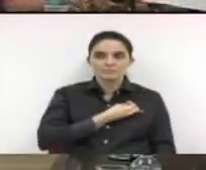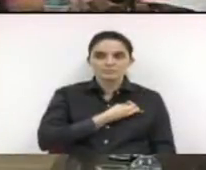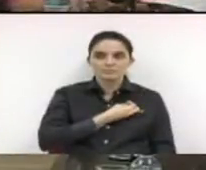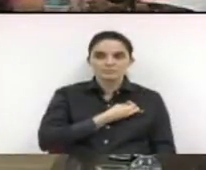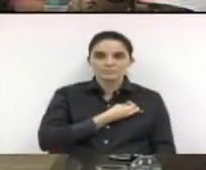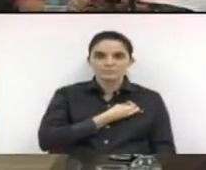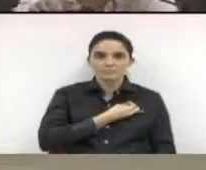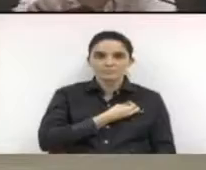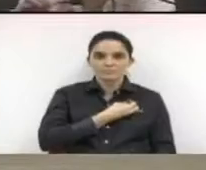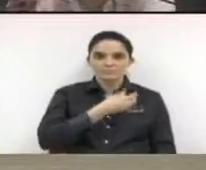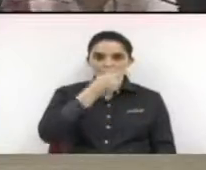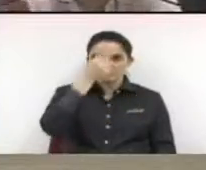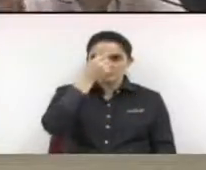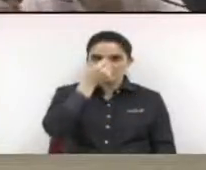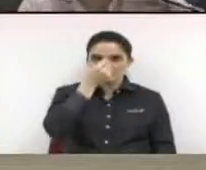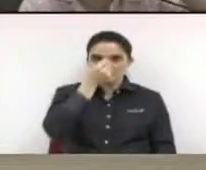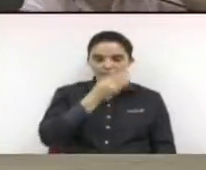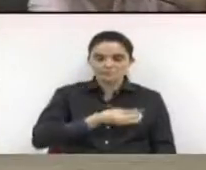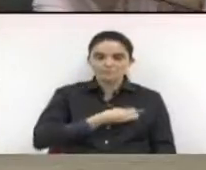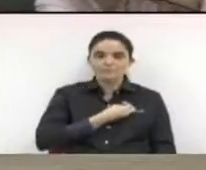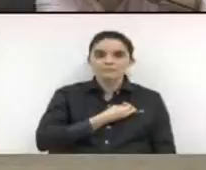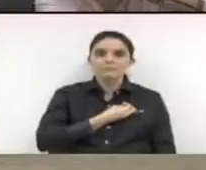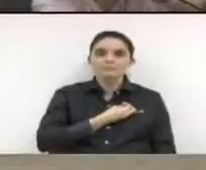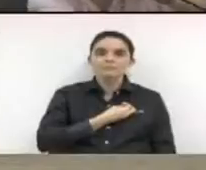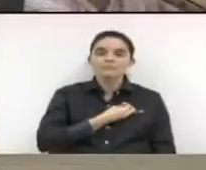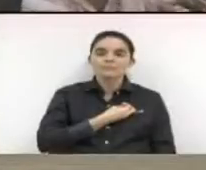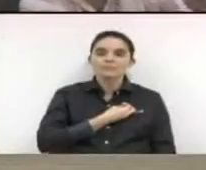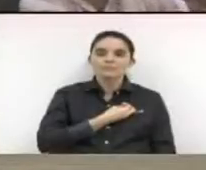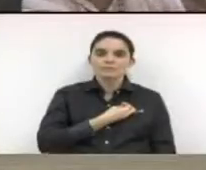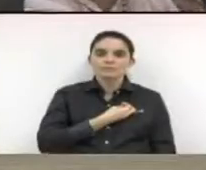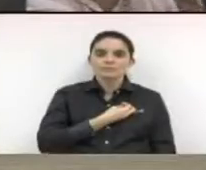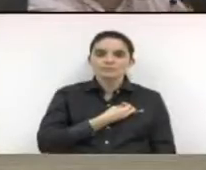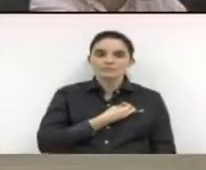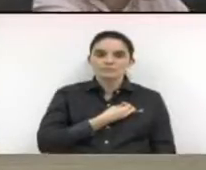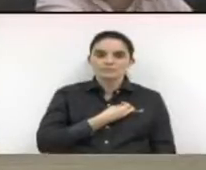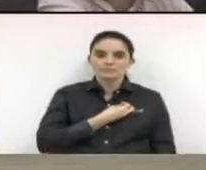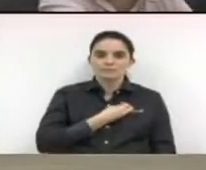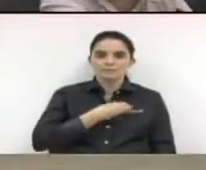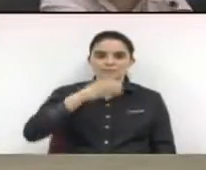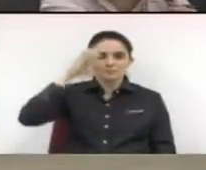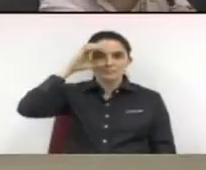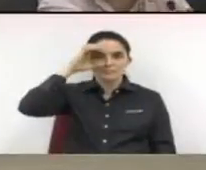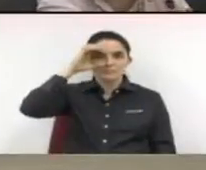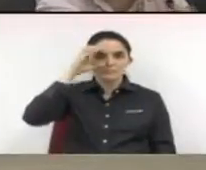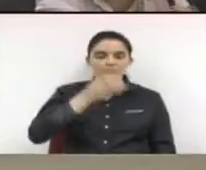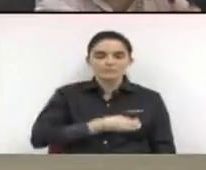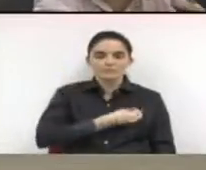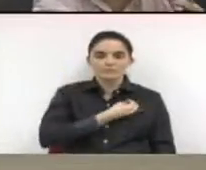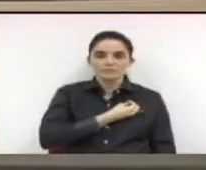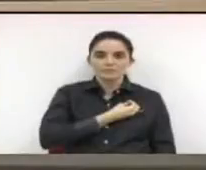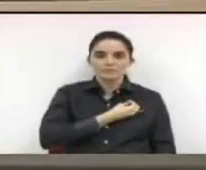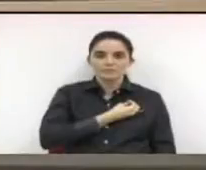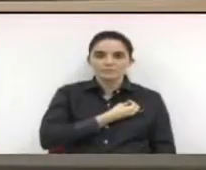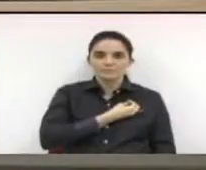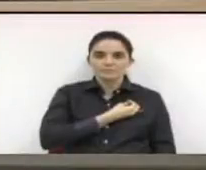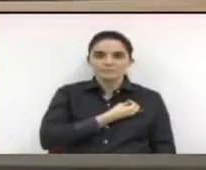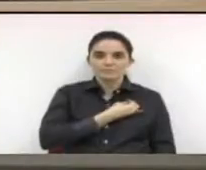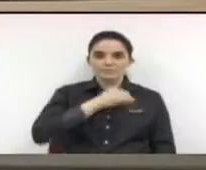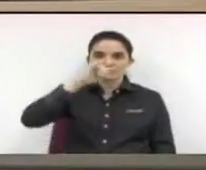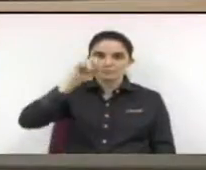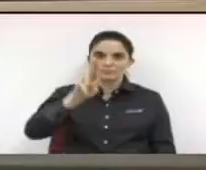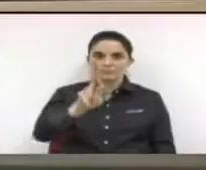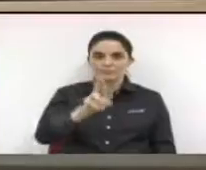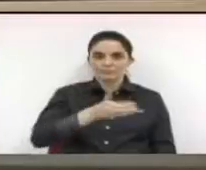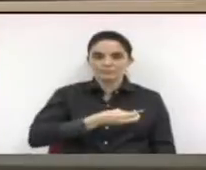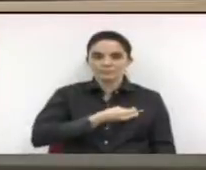Jorge de Freitas. Presente. José Couto de Jesus. Presente. José Eduardo Monteiro Júnior.